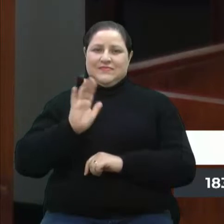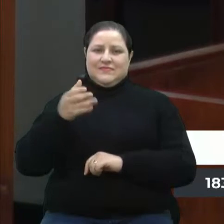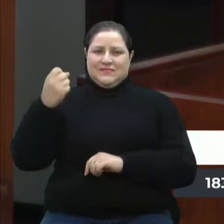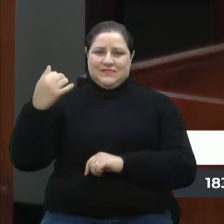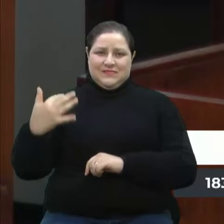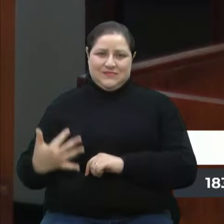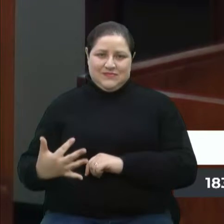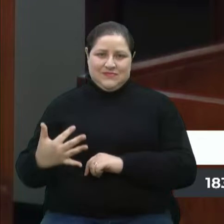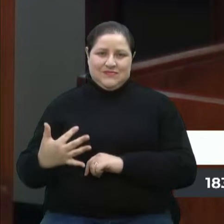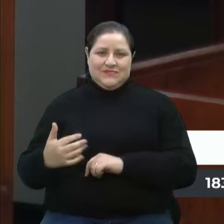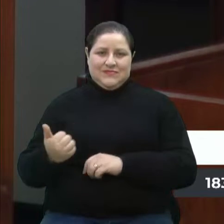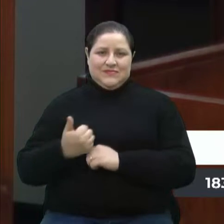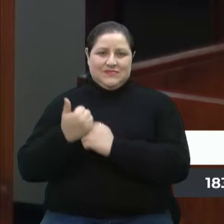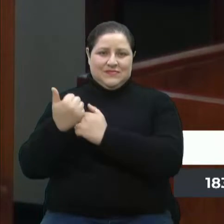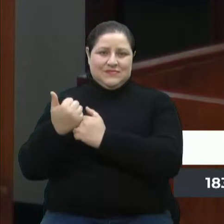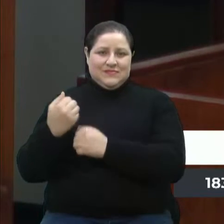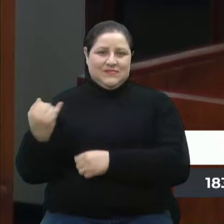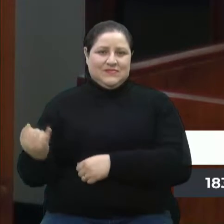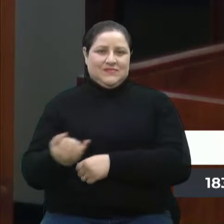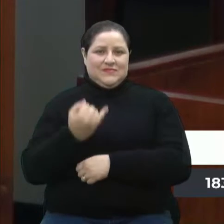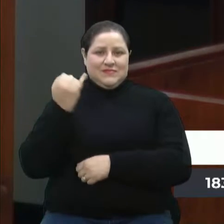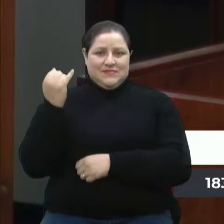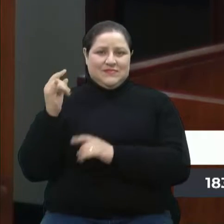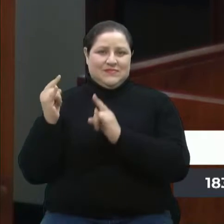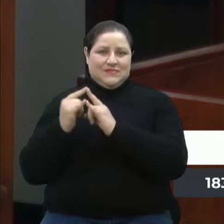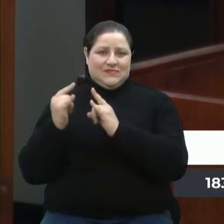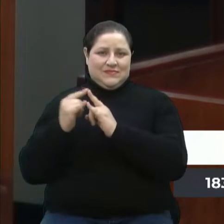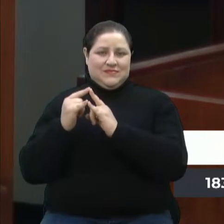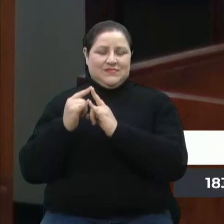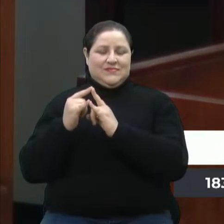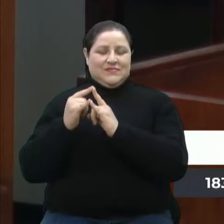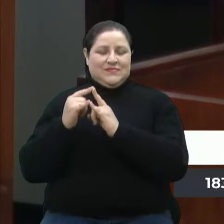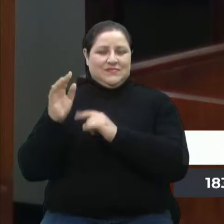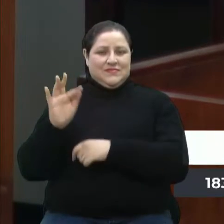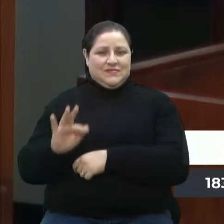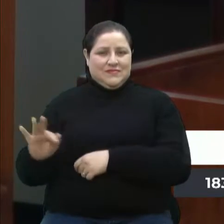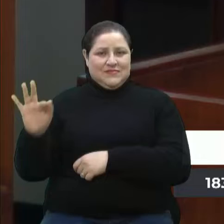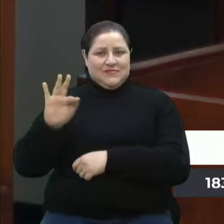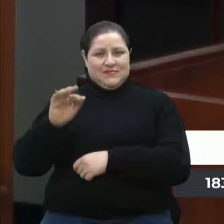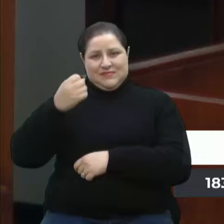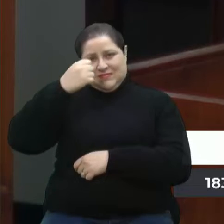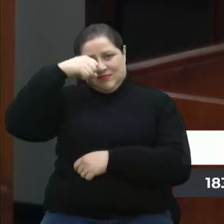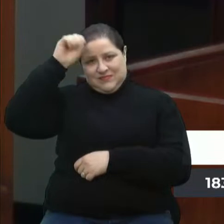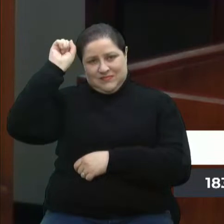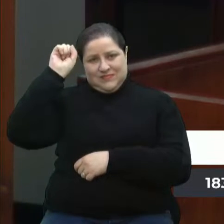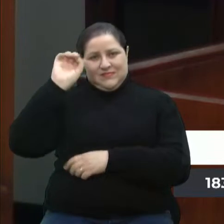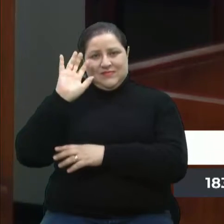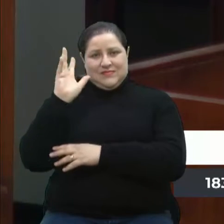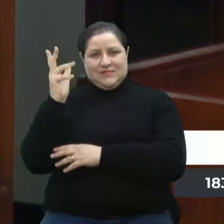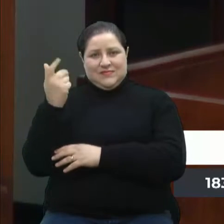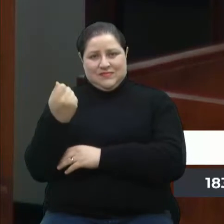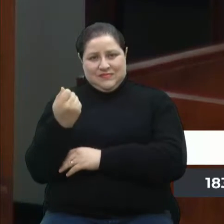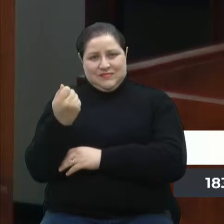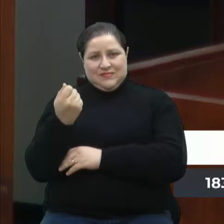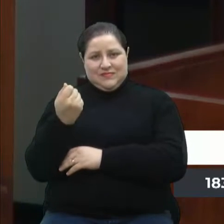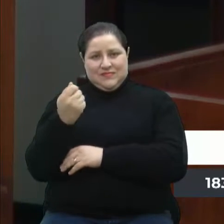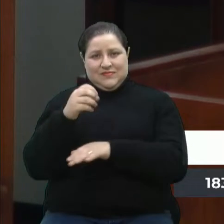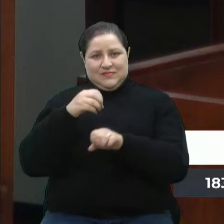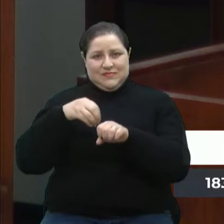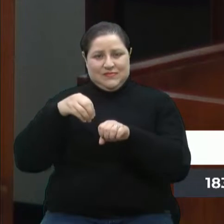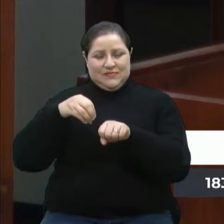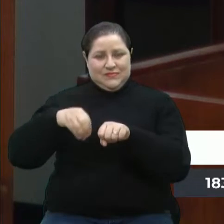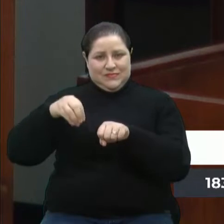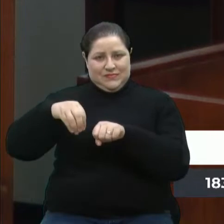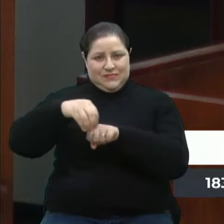falamos sobre isso, o apoio importante de instituições de ensino superior, UCS, FSG, Uniftec e Faculdade